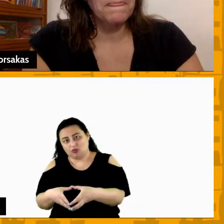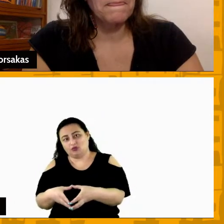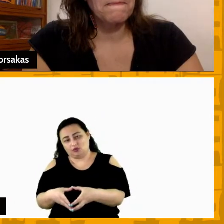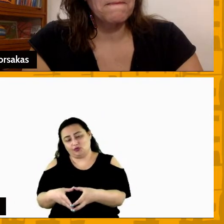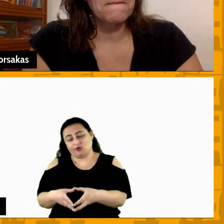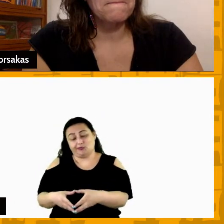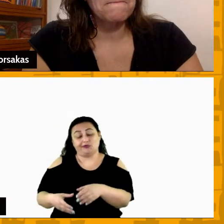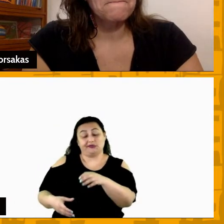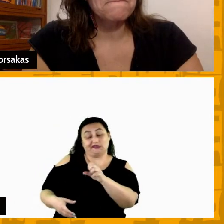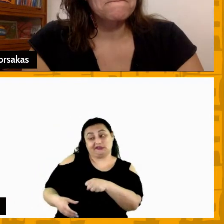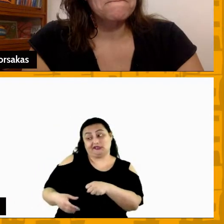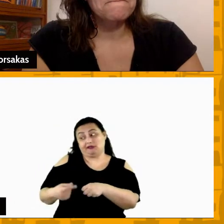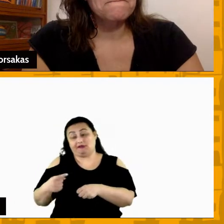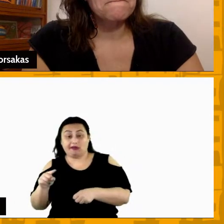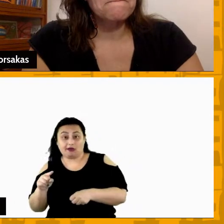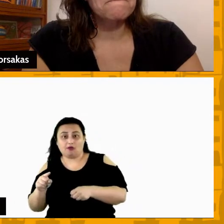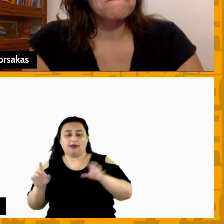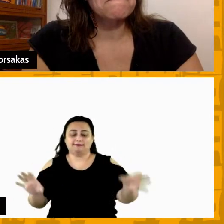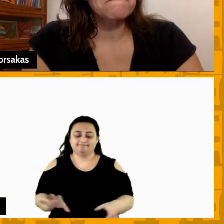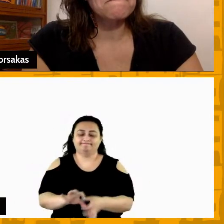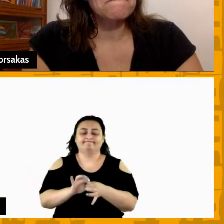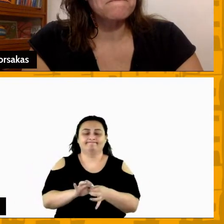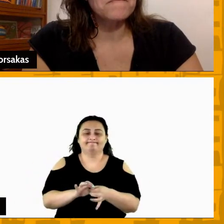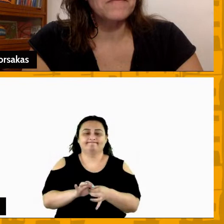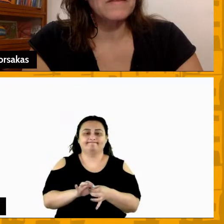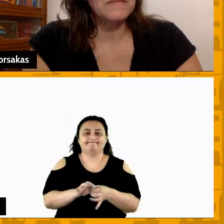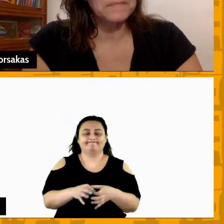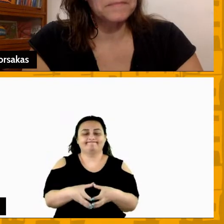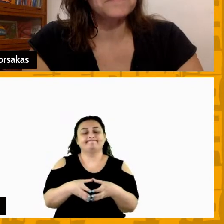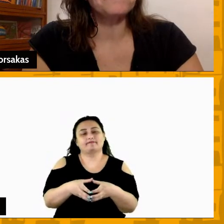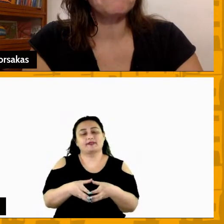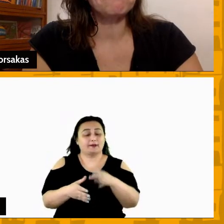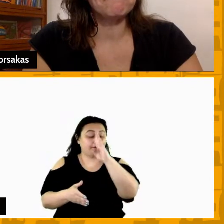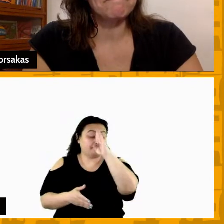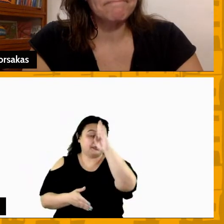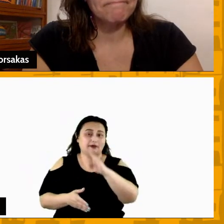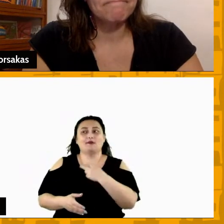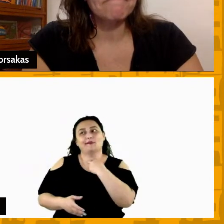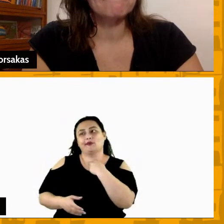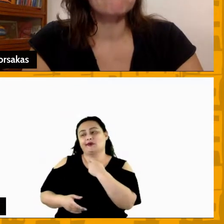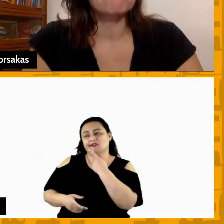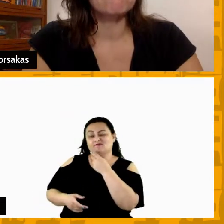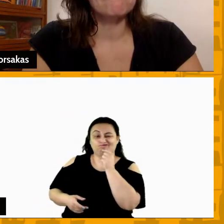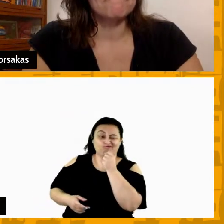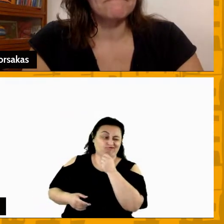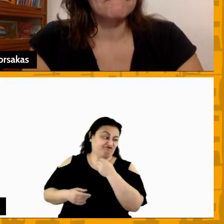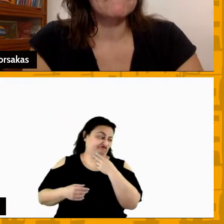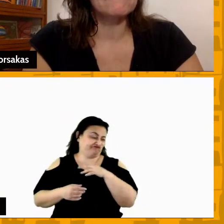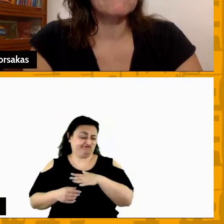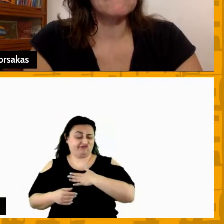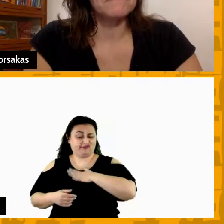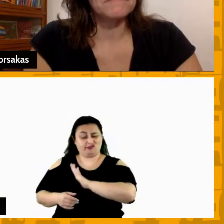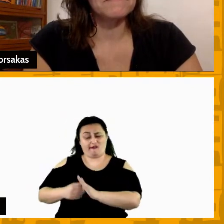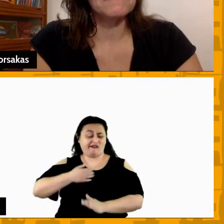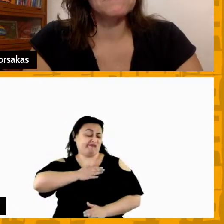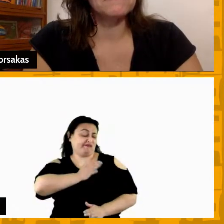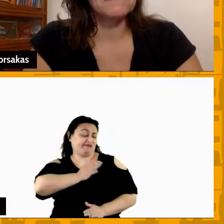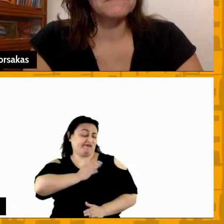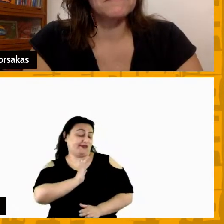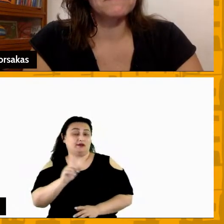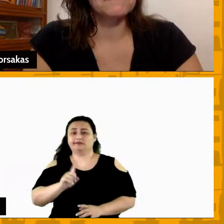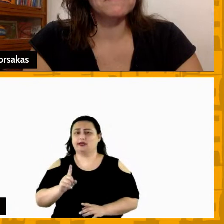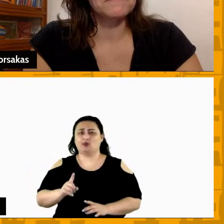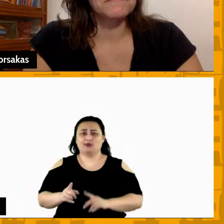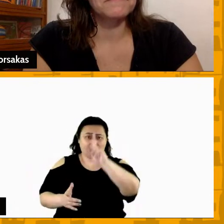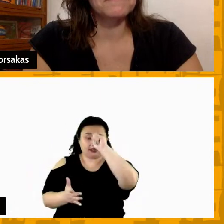concorde ou não a coesão dessa comissão técnica ela é fundamental não pode sair nenhuma coisa fora do